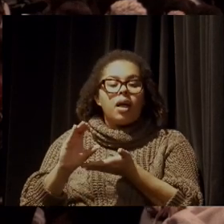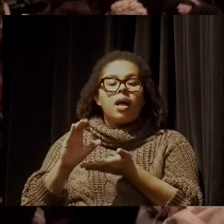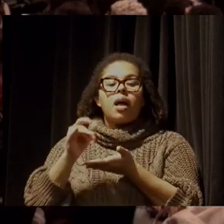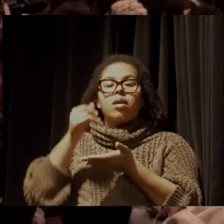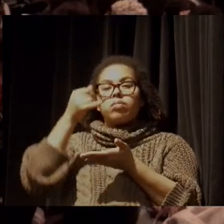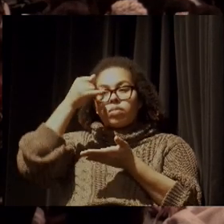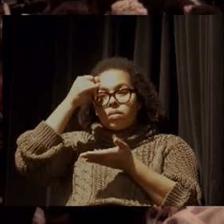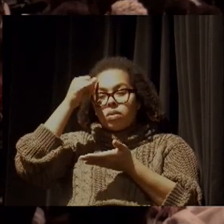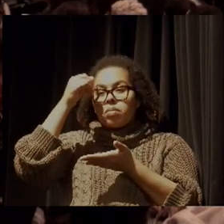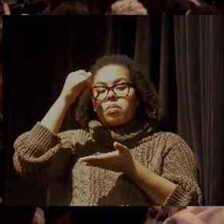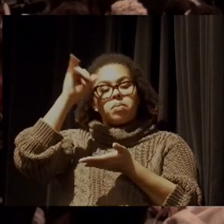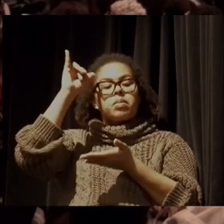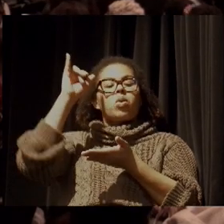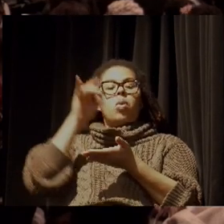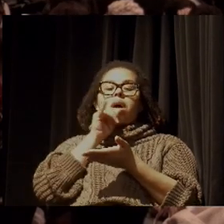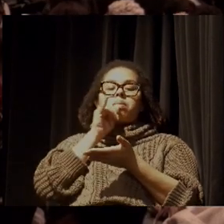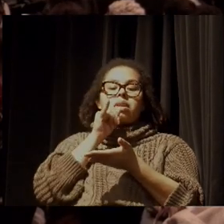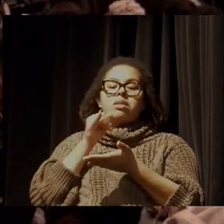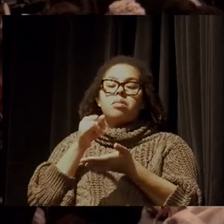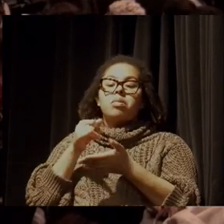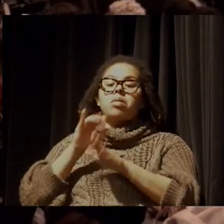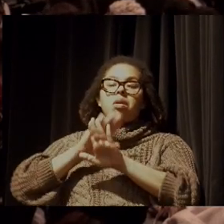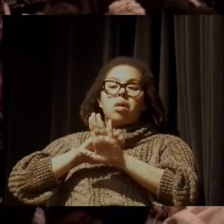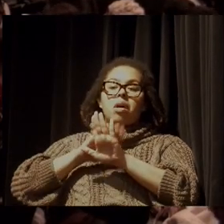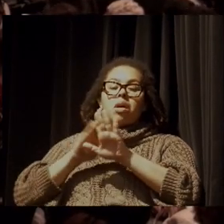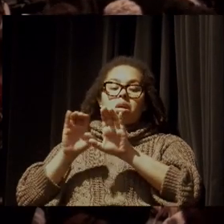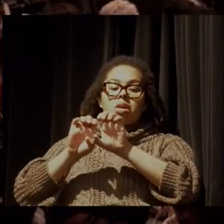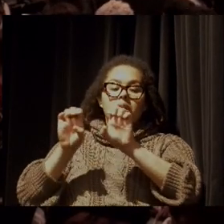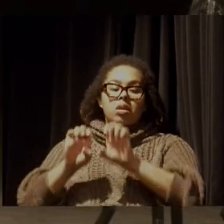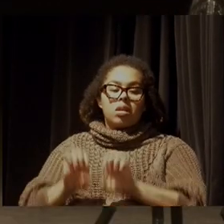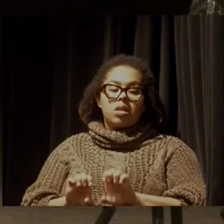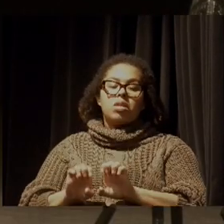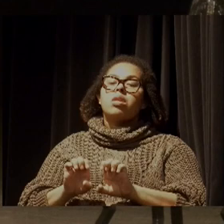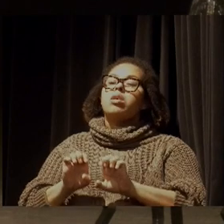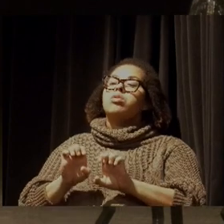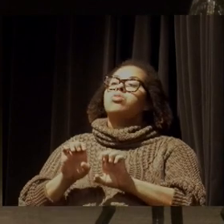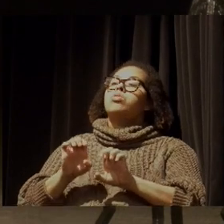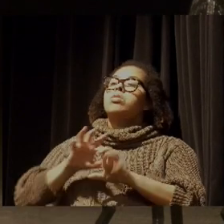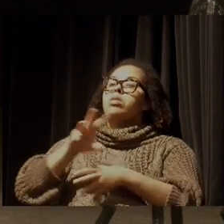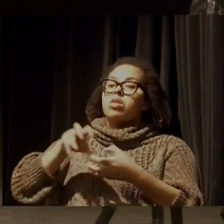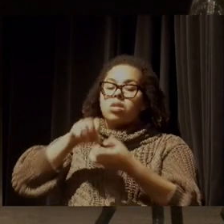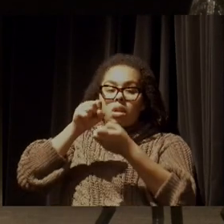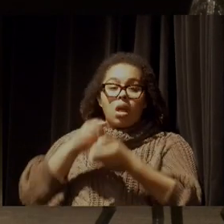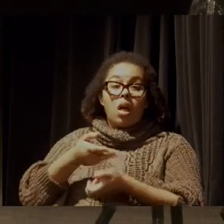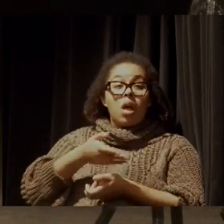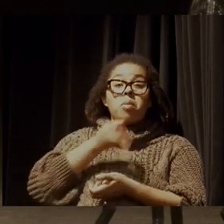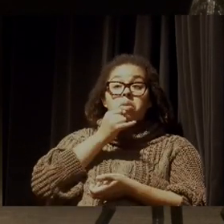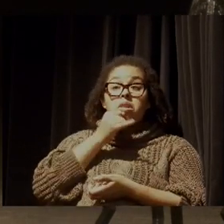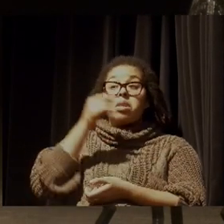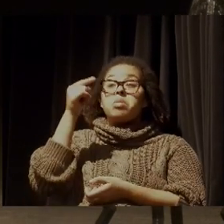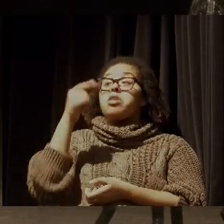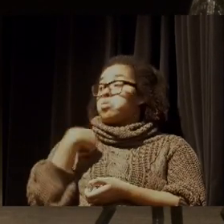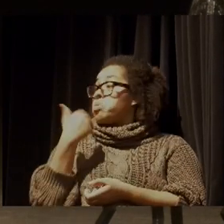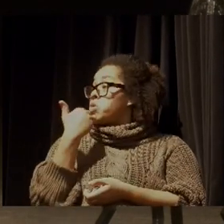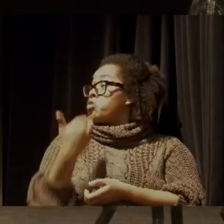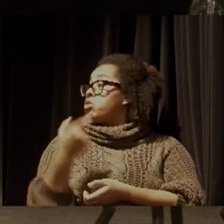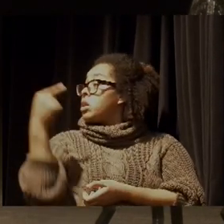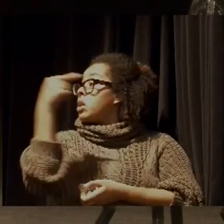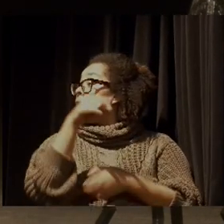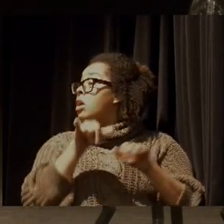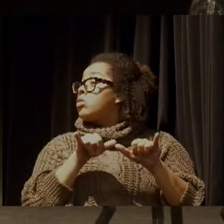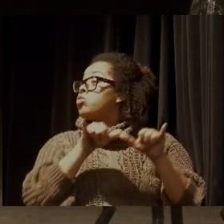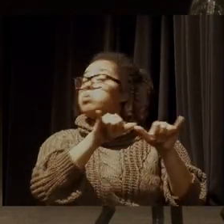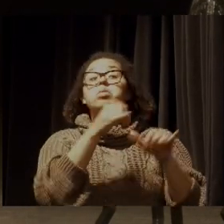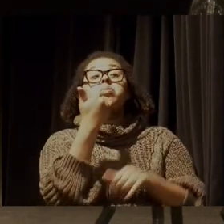seja sustentável. a gente podia fazer isso nos supermercados, quer dizer, todo supermercado exigir que ele, na verdade,